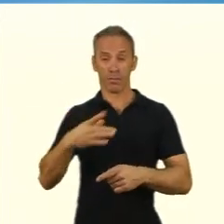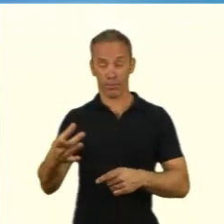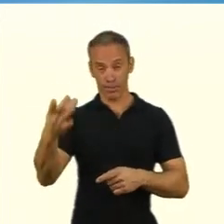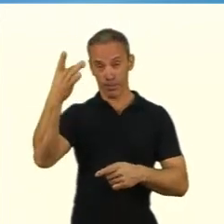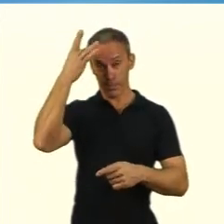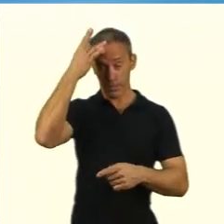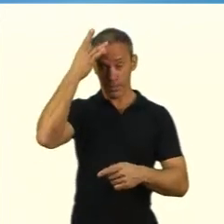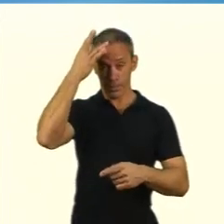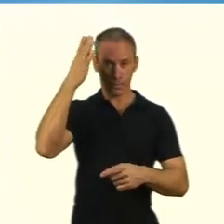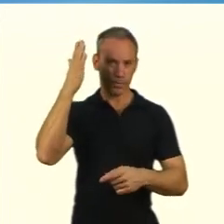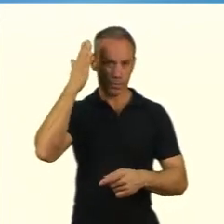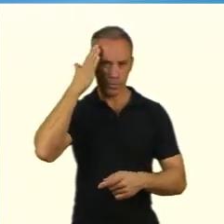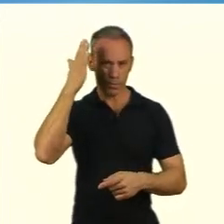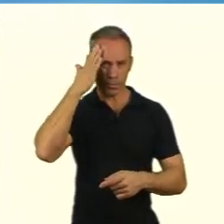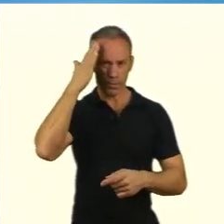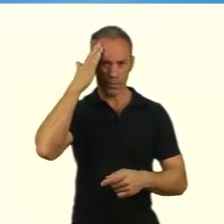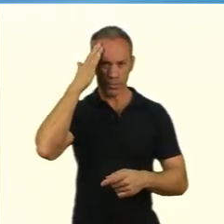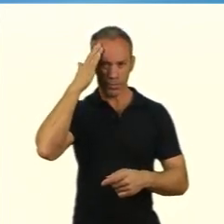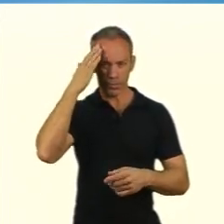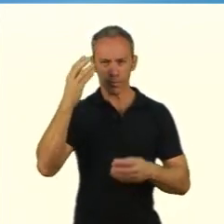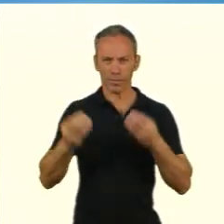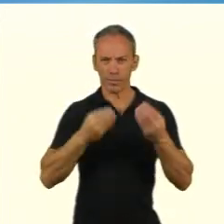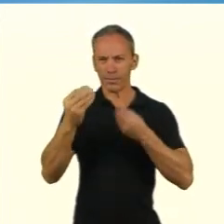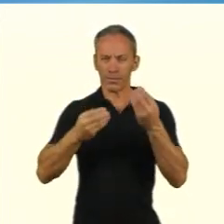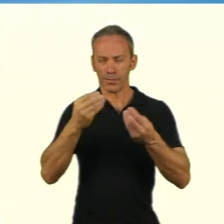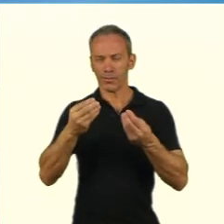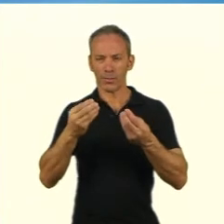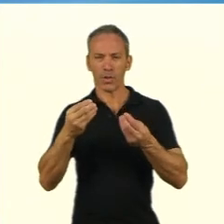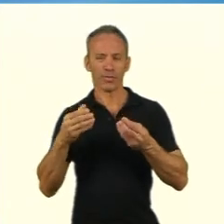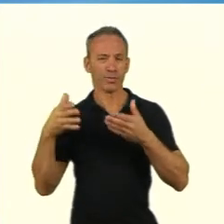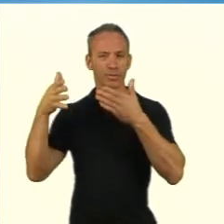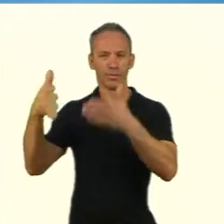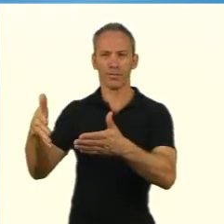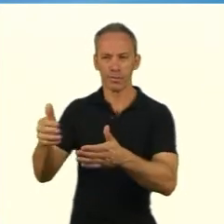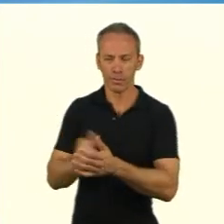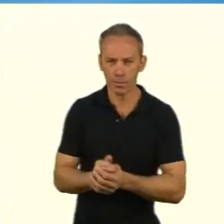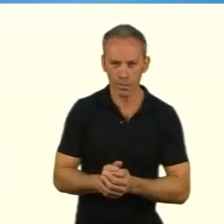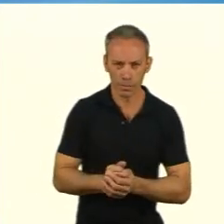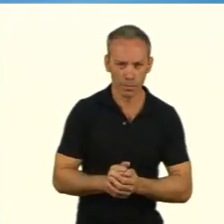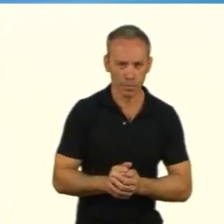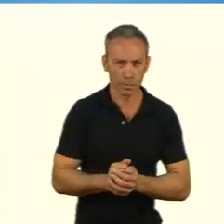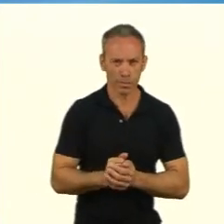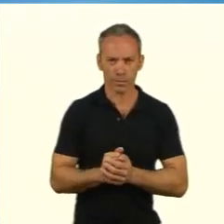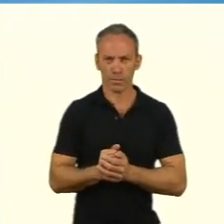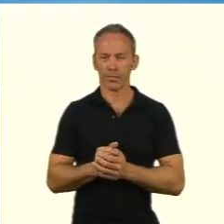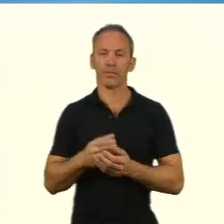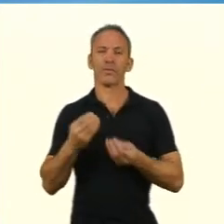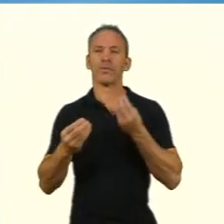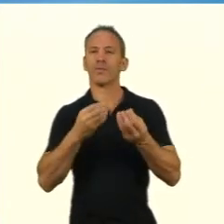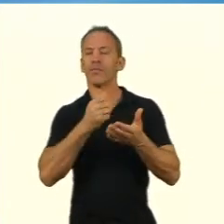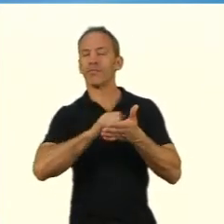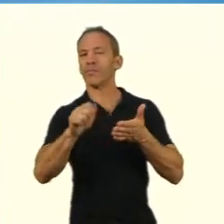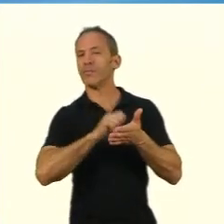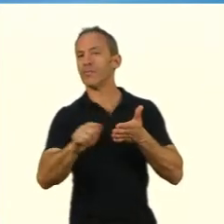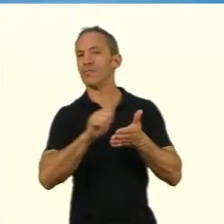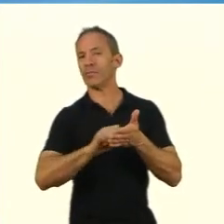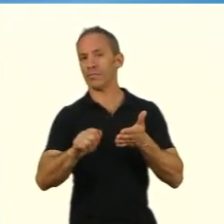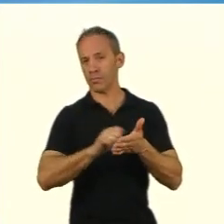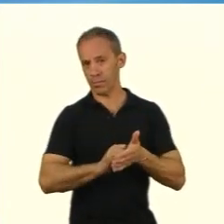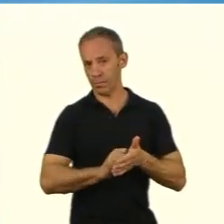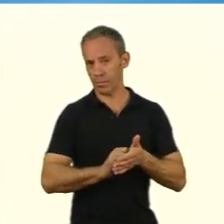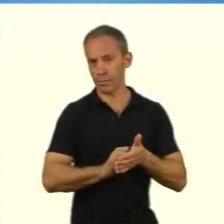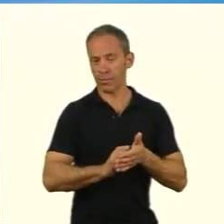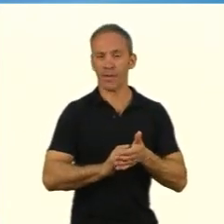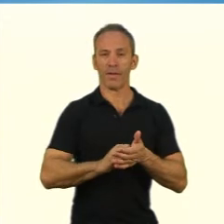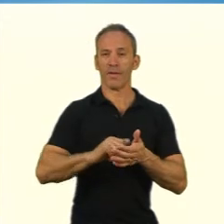né? O mais importante de você tentar se neutralizar é você ter ciência de onde você fala. Então, quem sou eu? De que